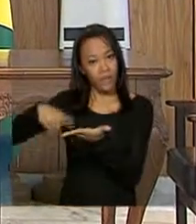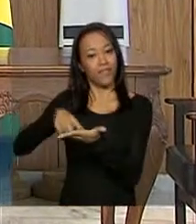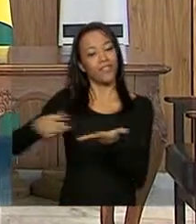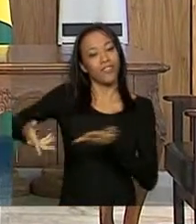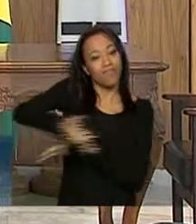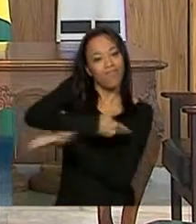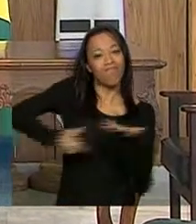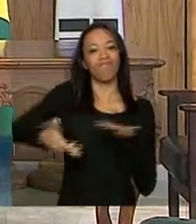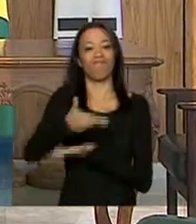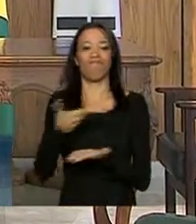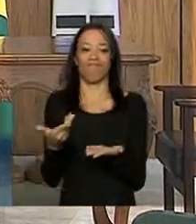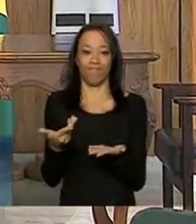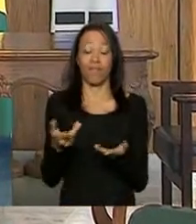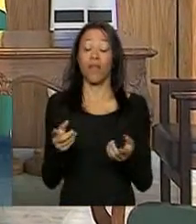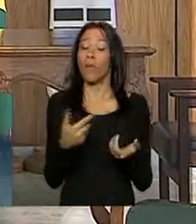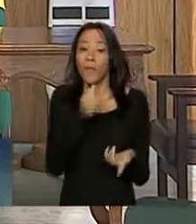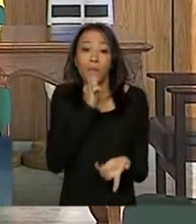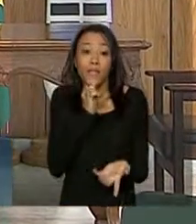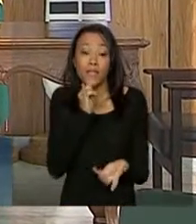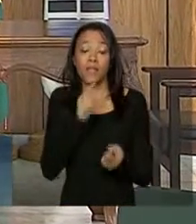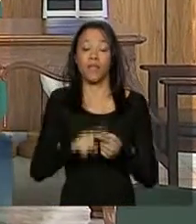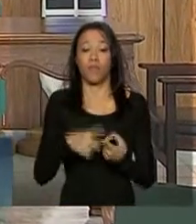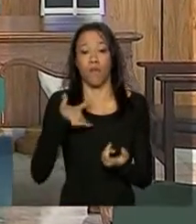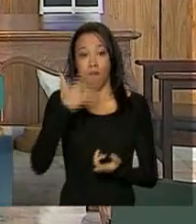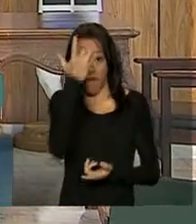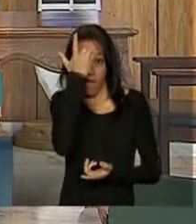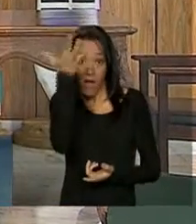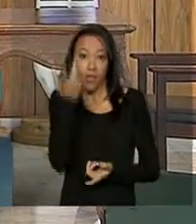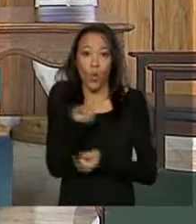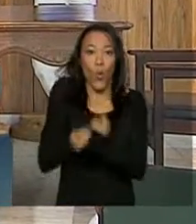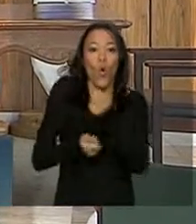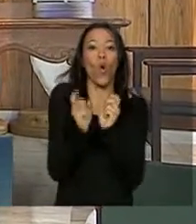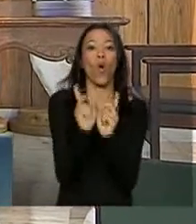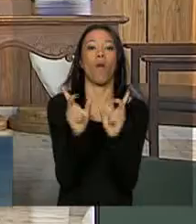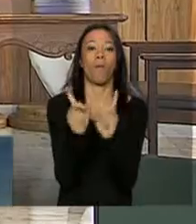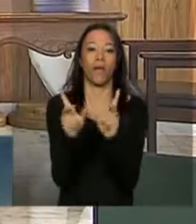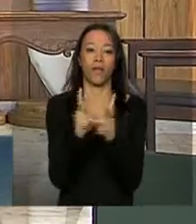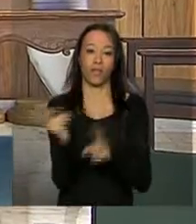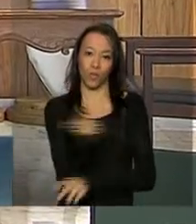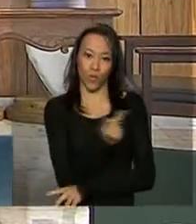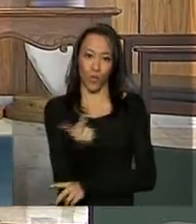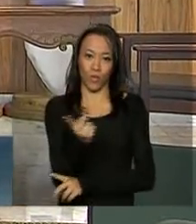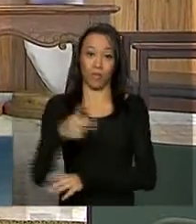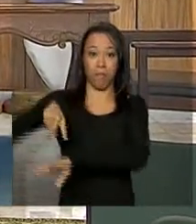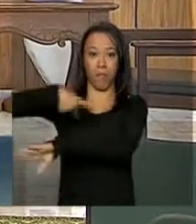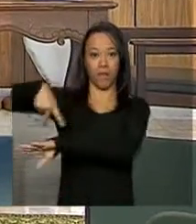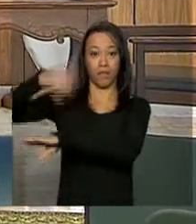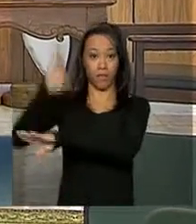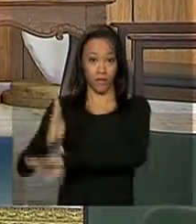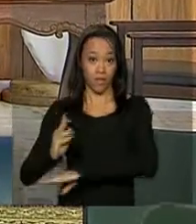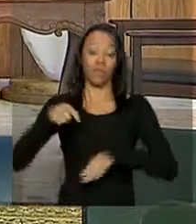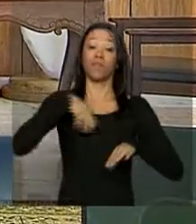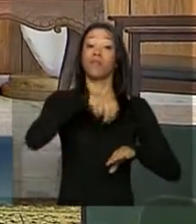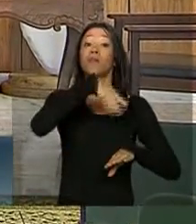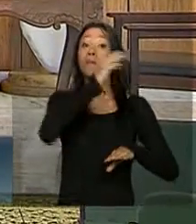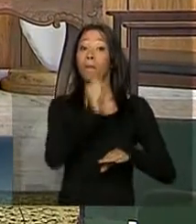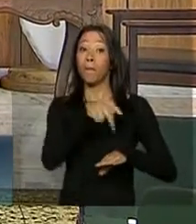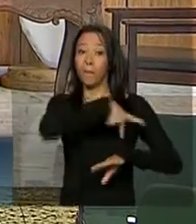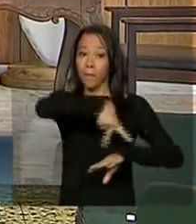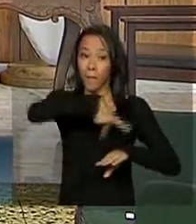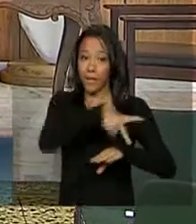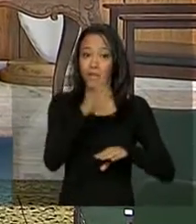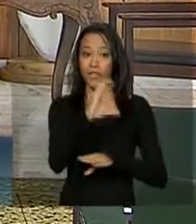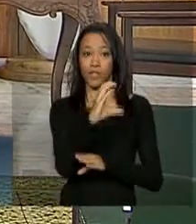de negócios, para, por exemplo, facilitar o comércio entre os dois países e promover o investimento e